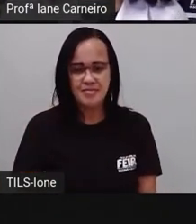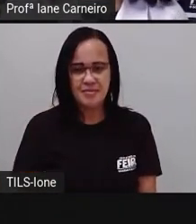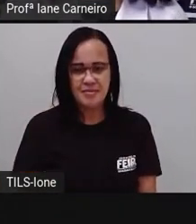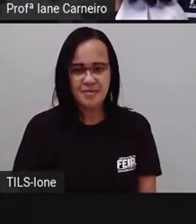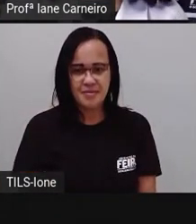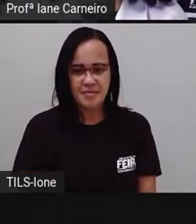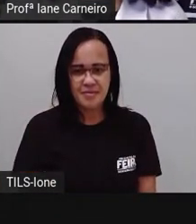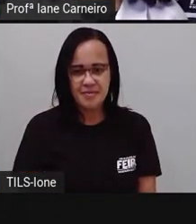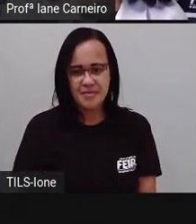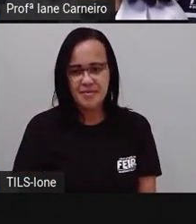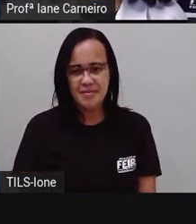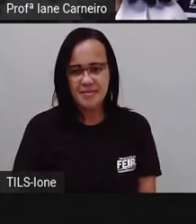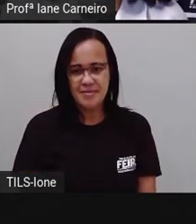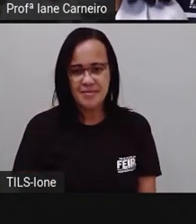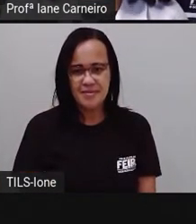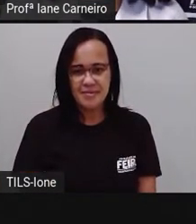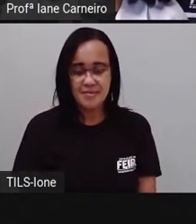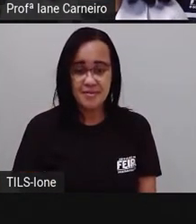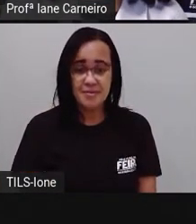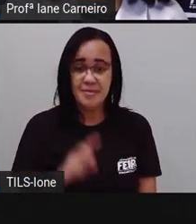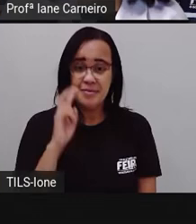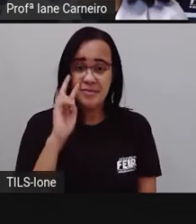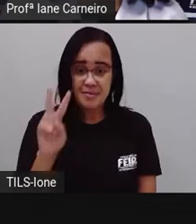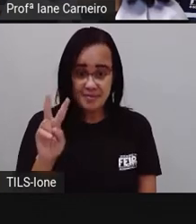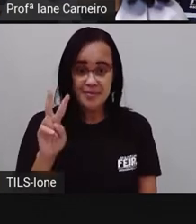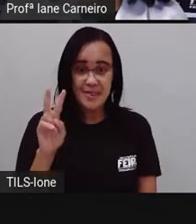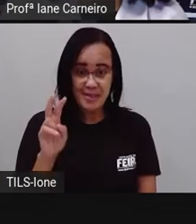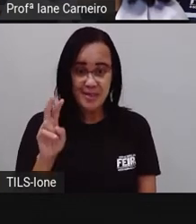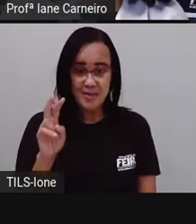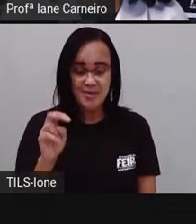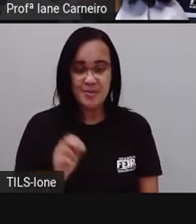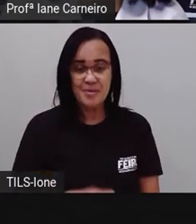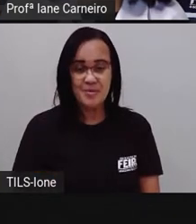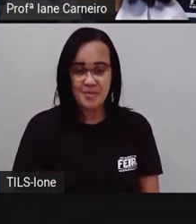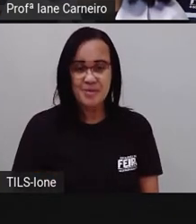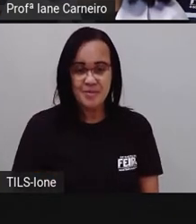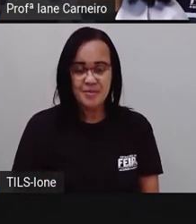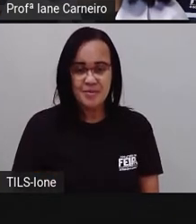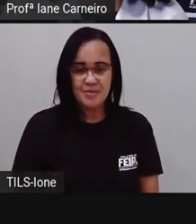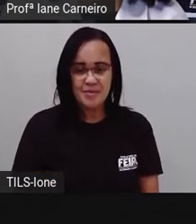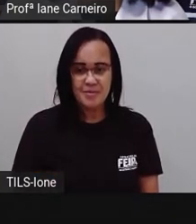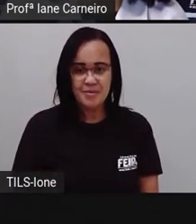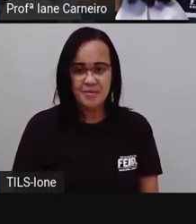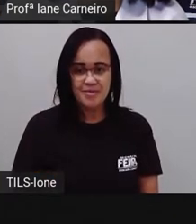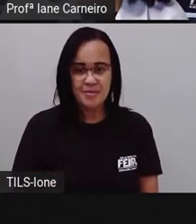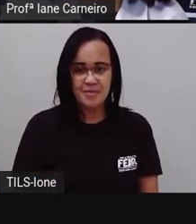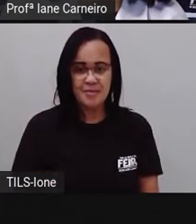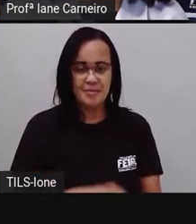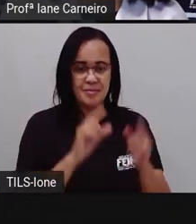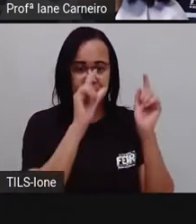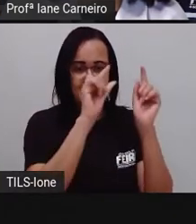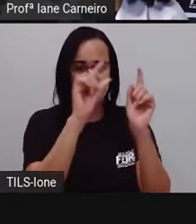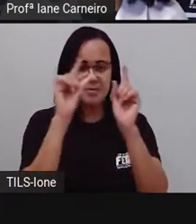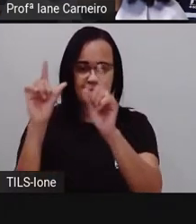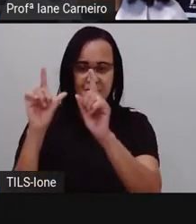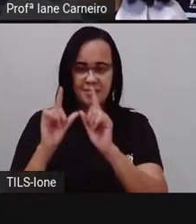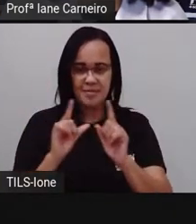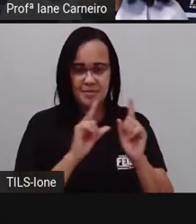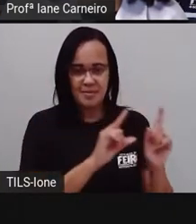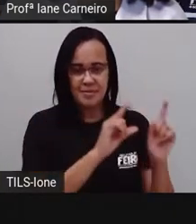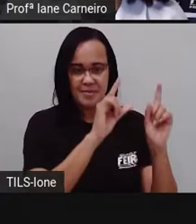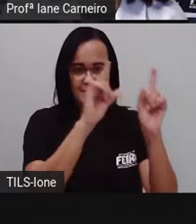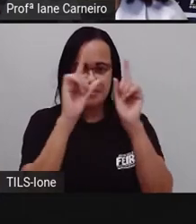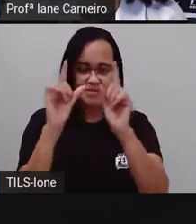Olha a capa. Ó, aqui a gente viu, né? E aqui os quadradinhos com cada um deles, ó. Olha